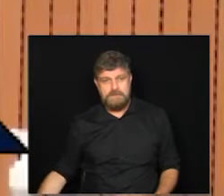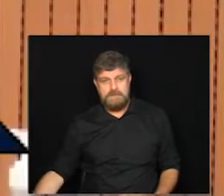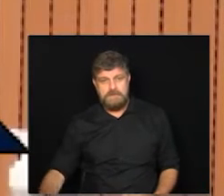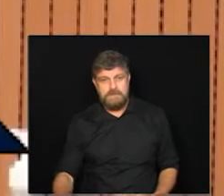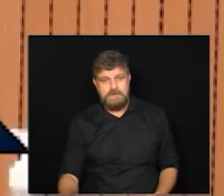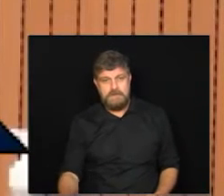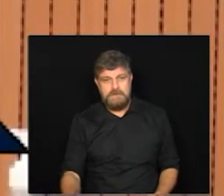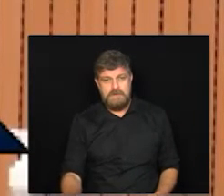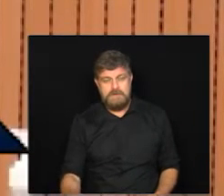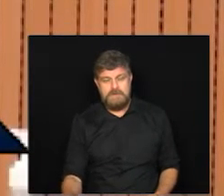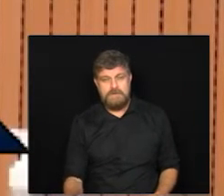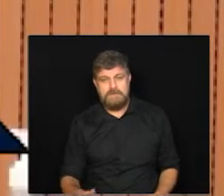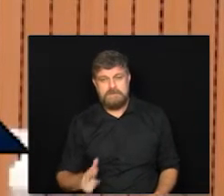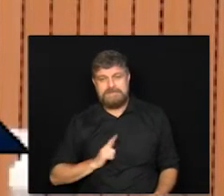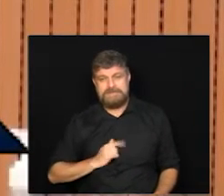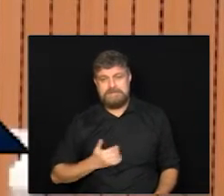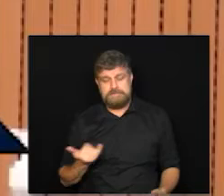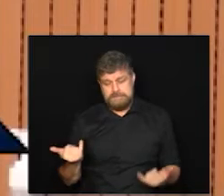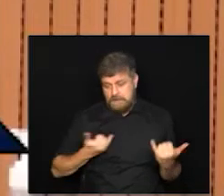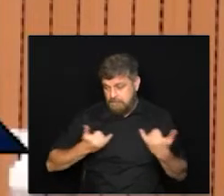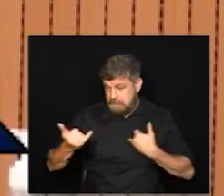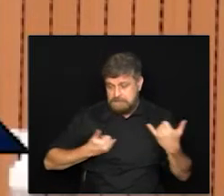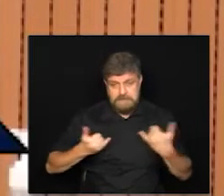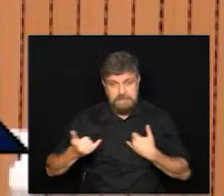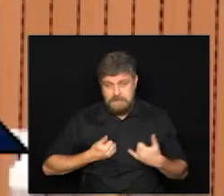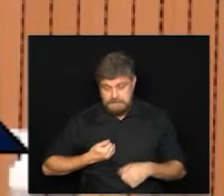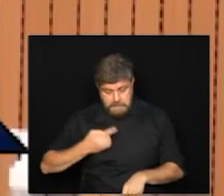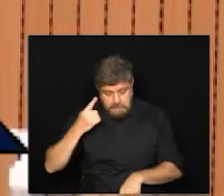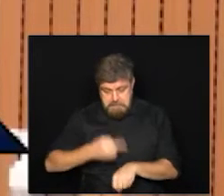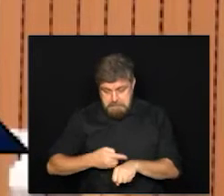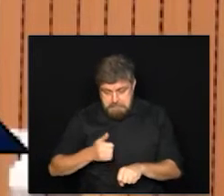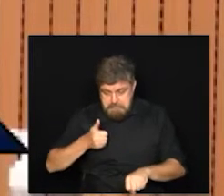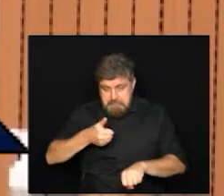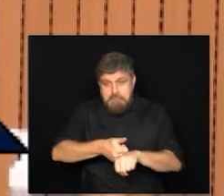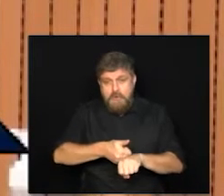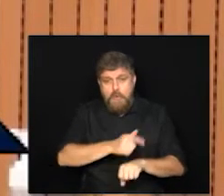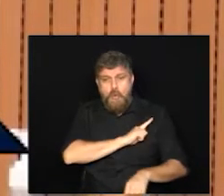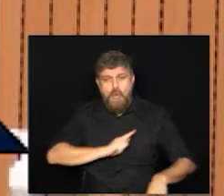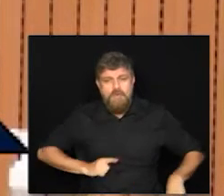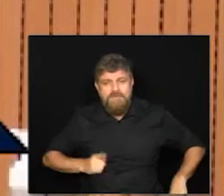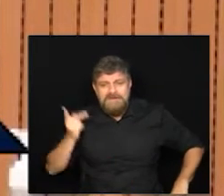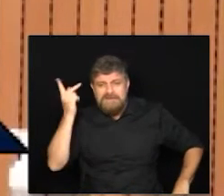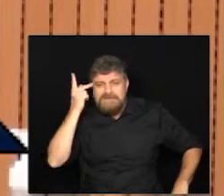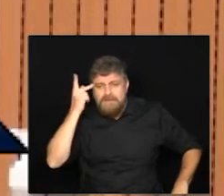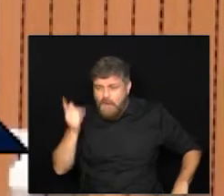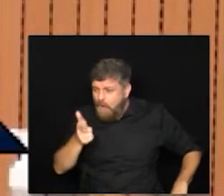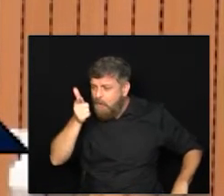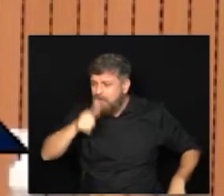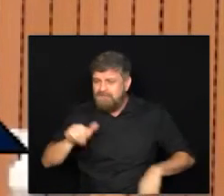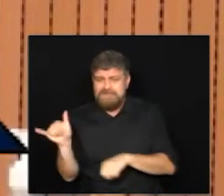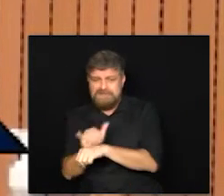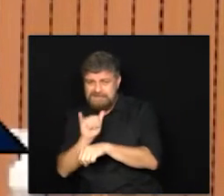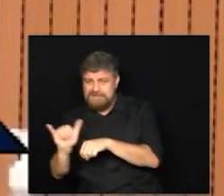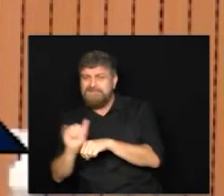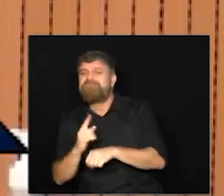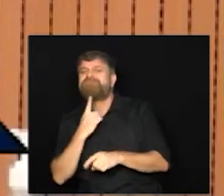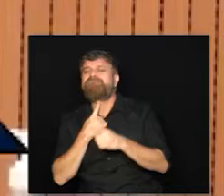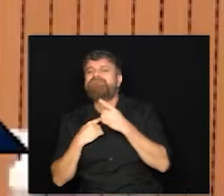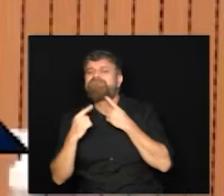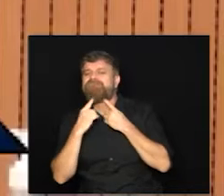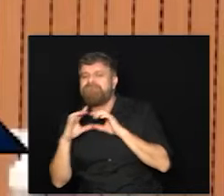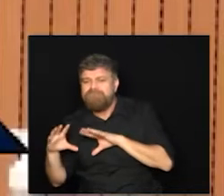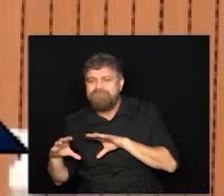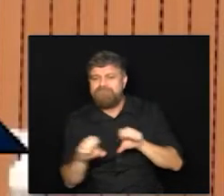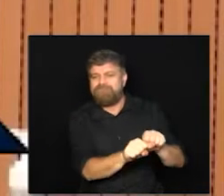Com a notícia recente de que o governo do Estado novamente traz para a